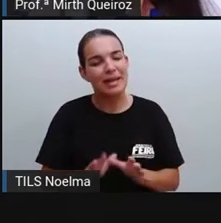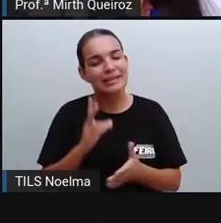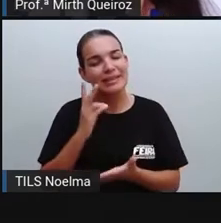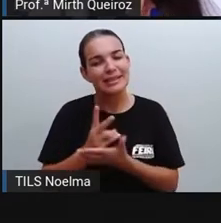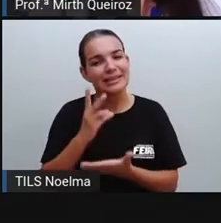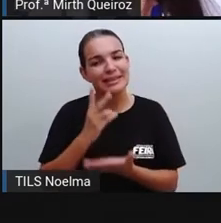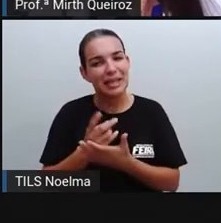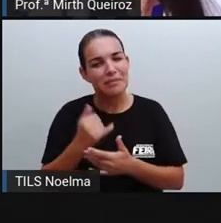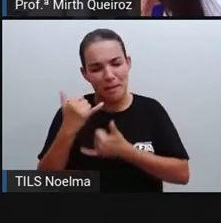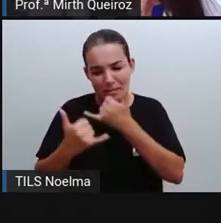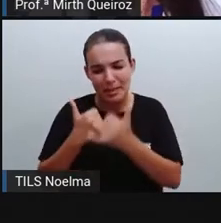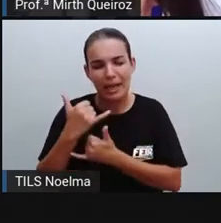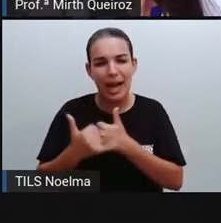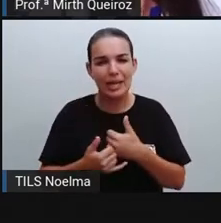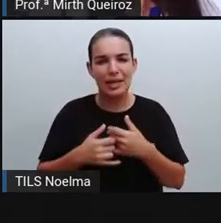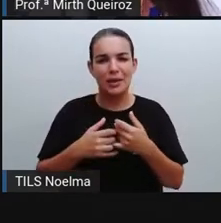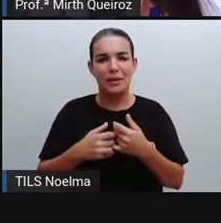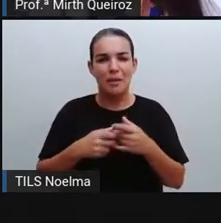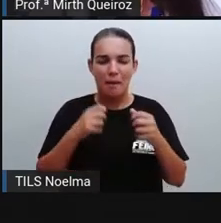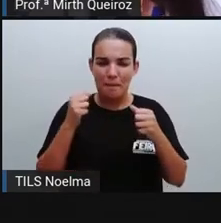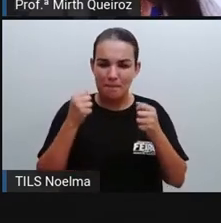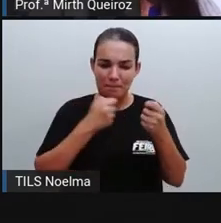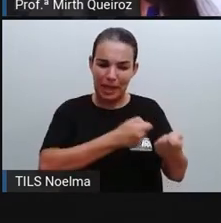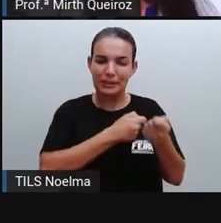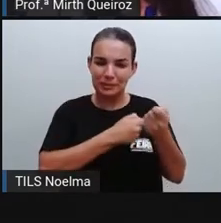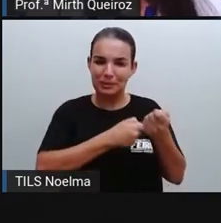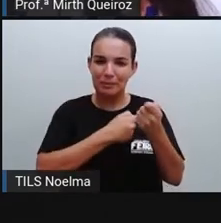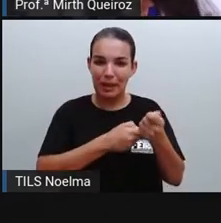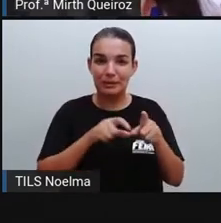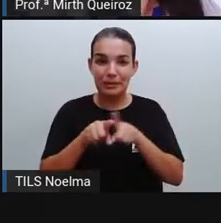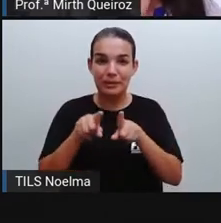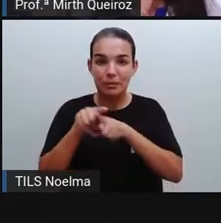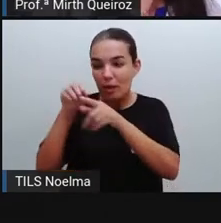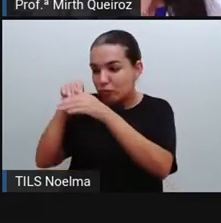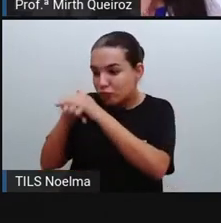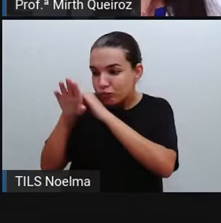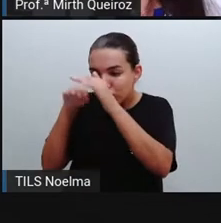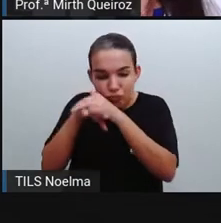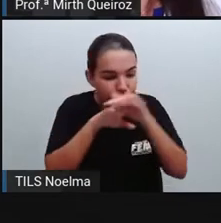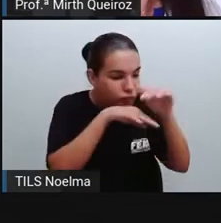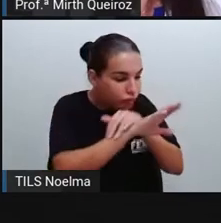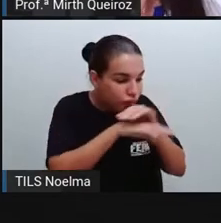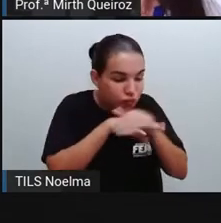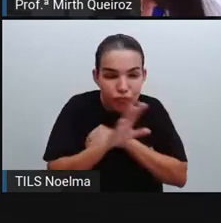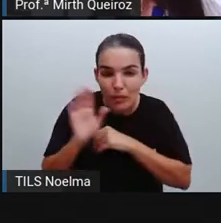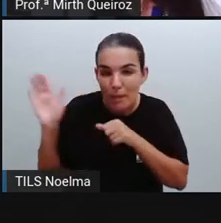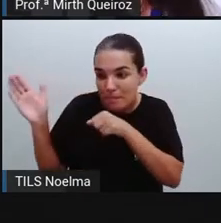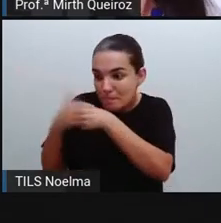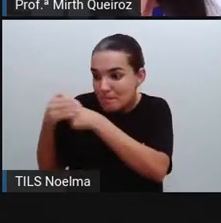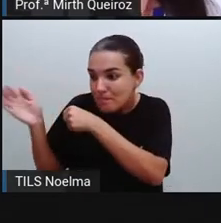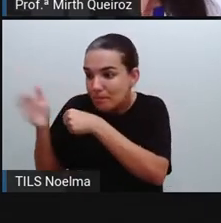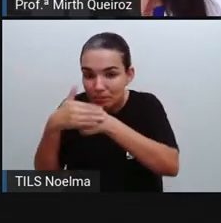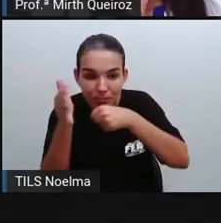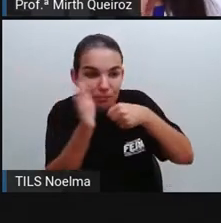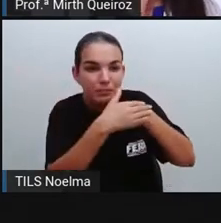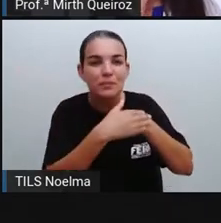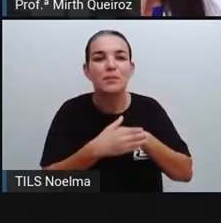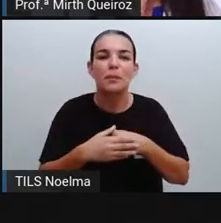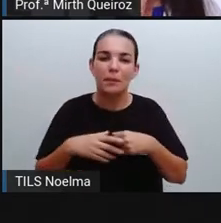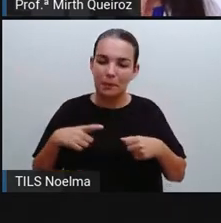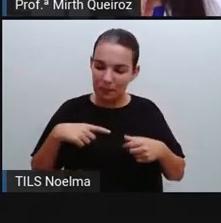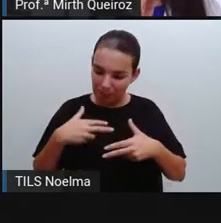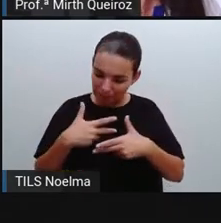travesso. E o gosto dele por esconder objetos das pessoas é algo que é muito